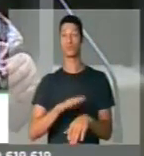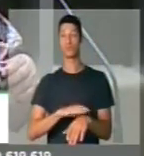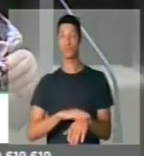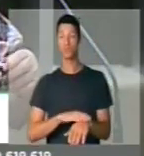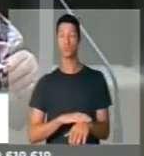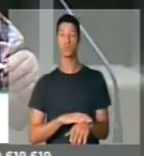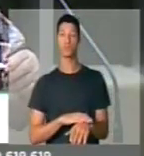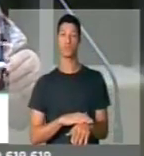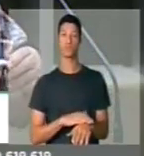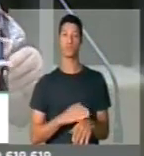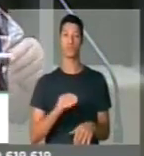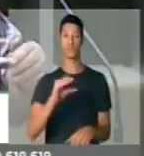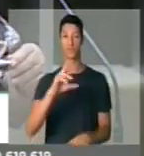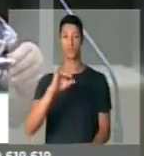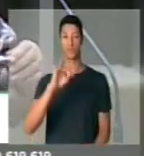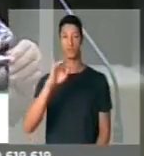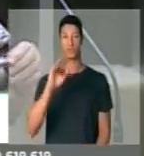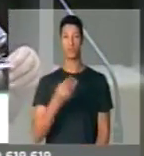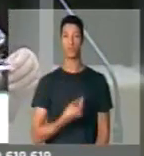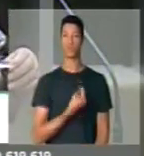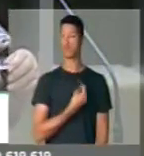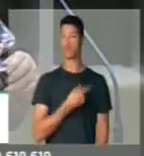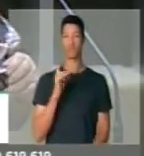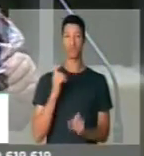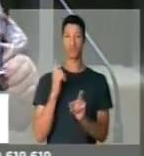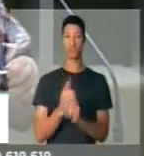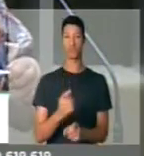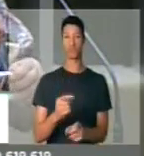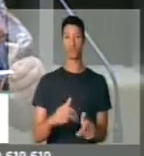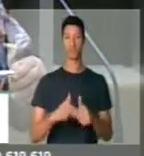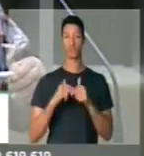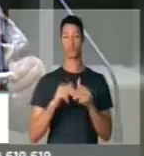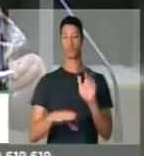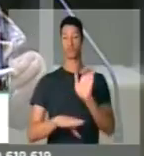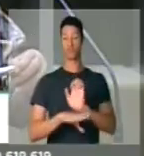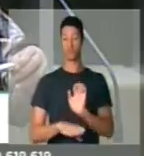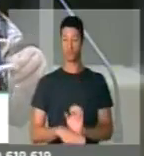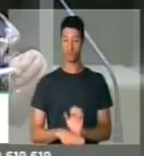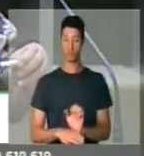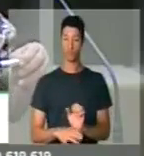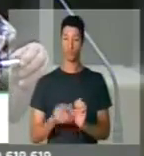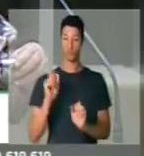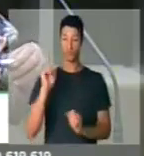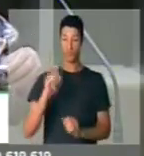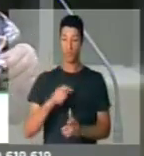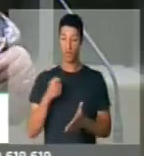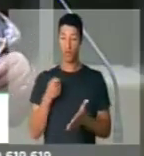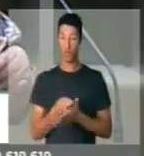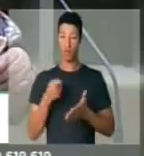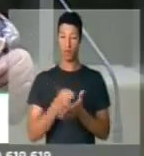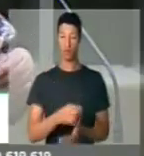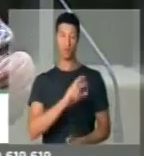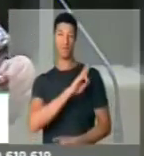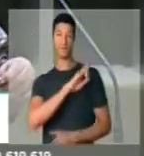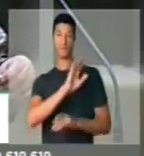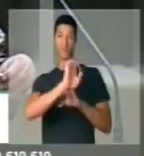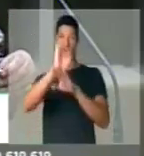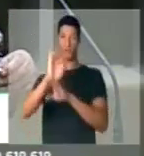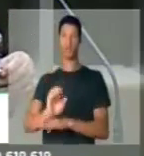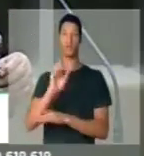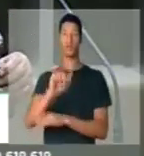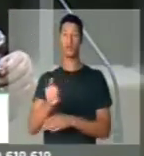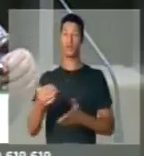crítico de suas vidas, não encontram por parte do Estado aquilo que é a obrigação e dever do Estado,